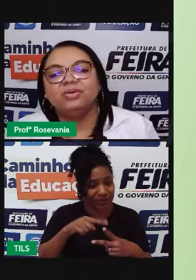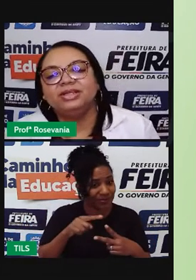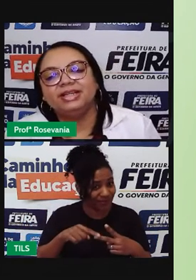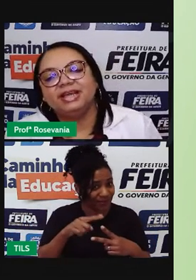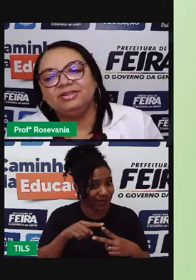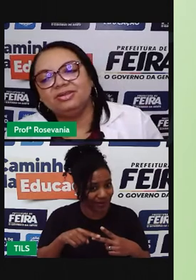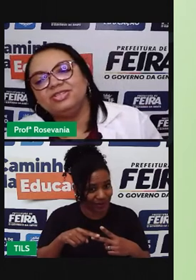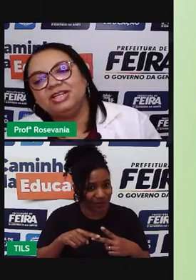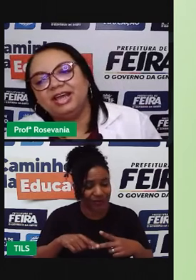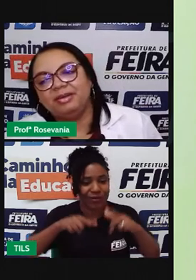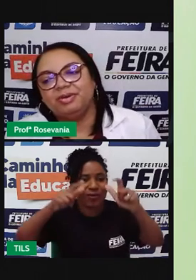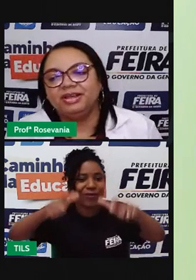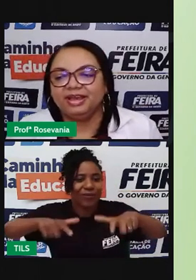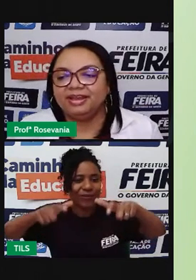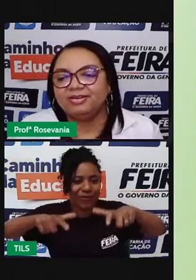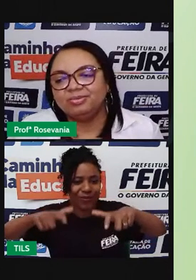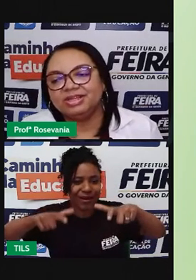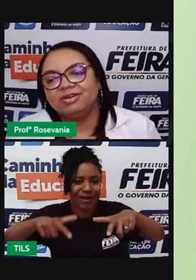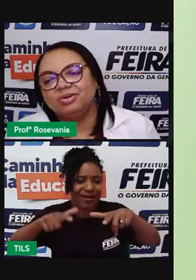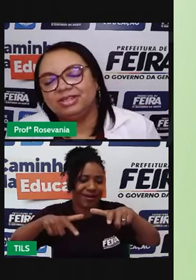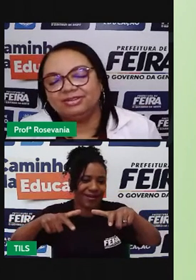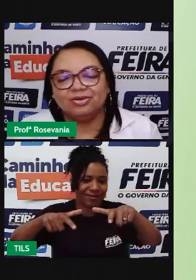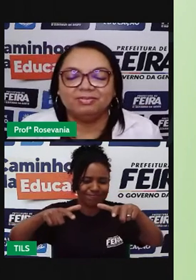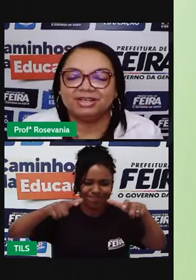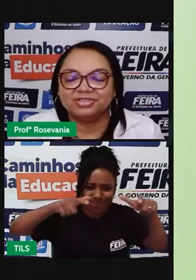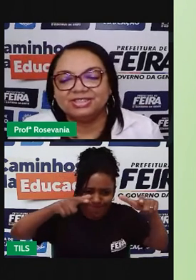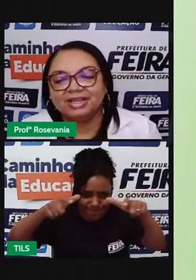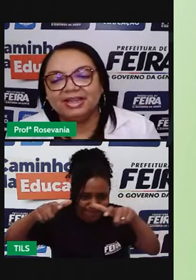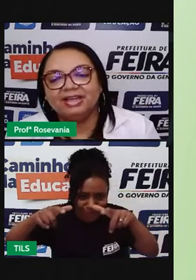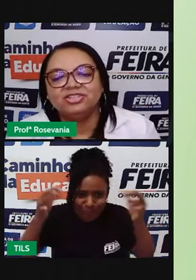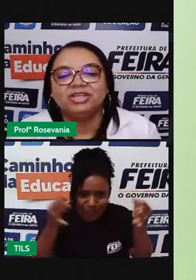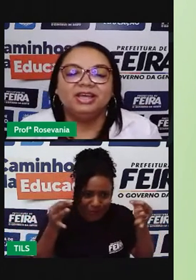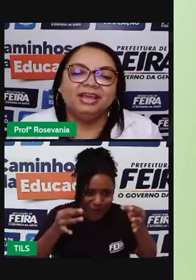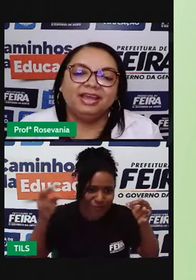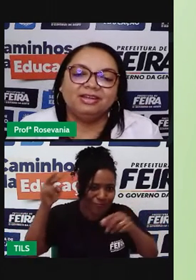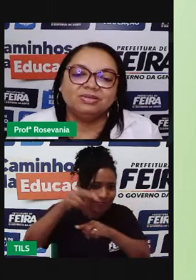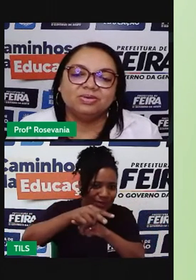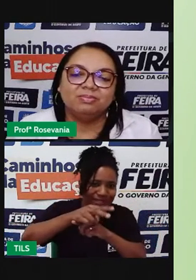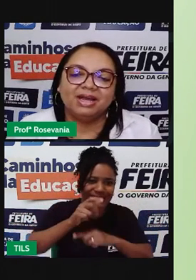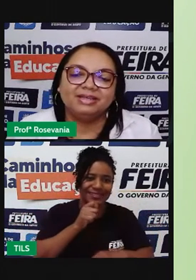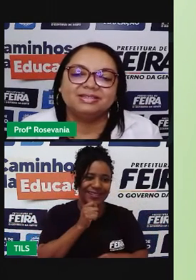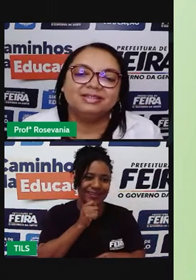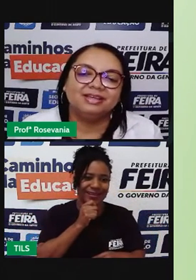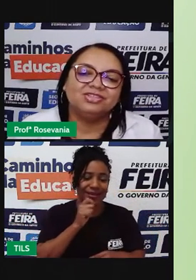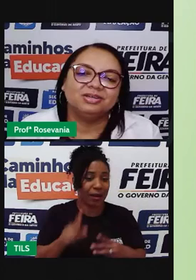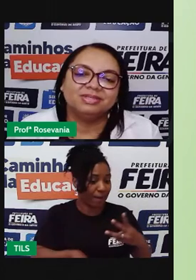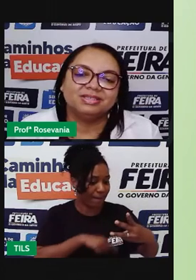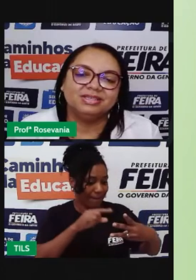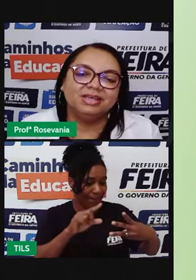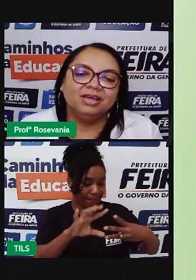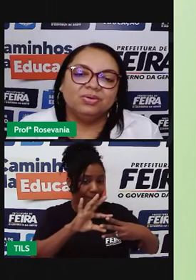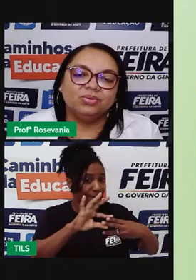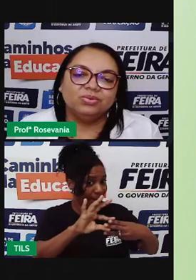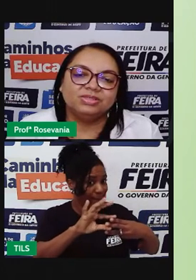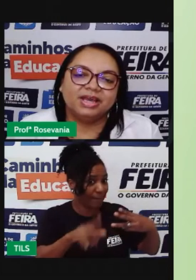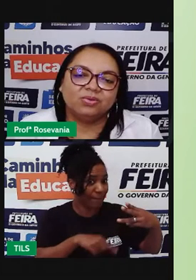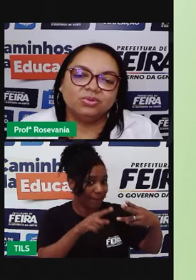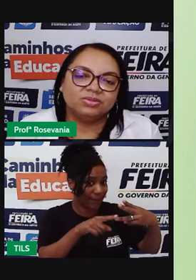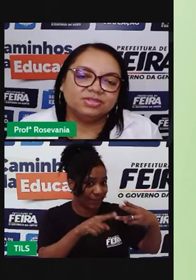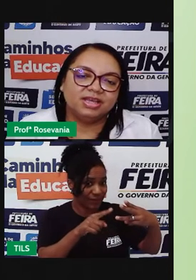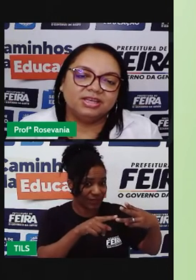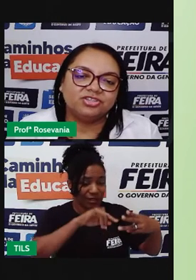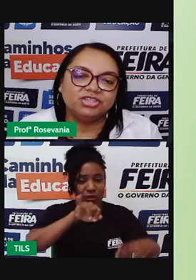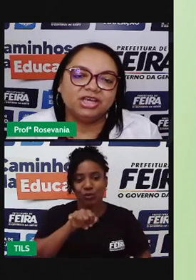por conta da tecnologia da época. E ele, como estava contando com a imagem de satélite, ele usou mais, né, digamos assim, os